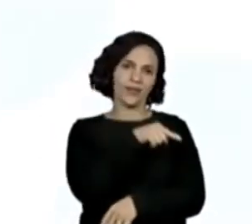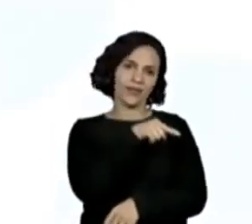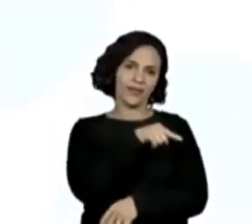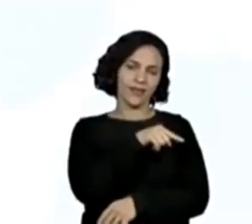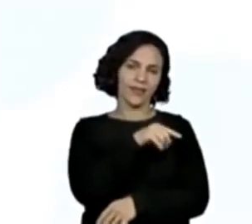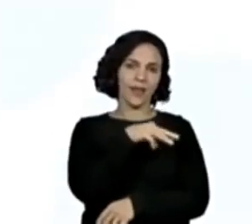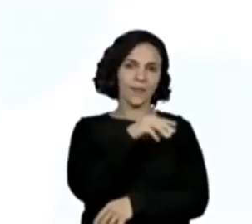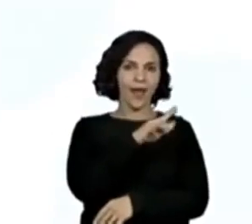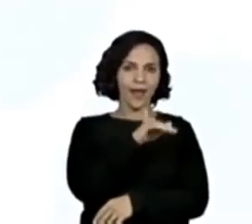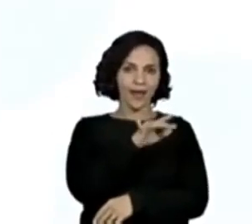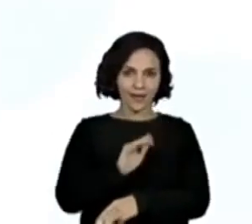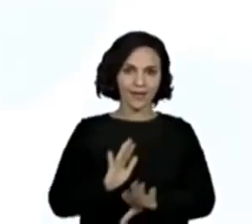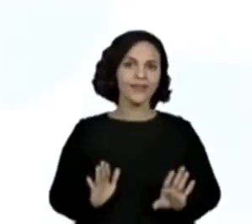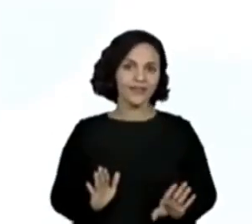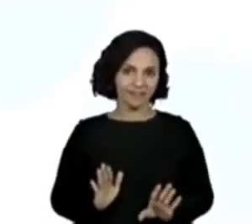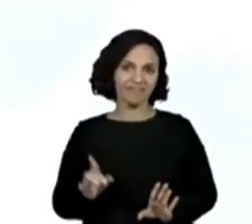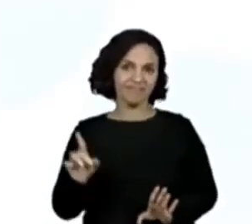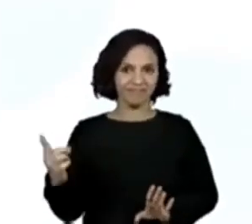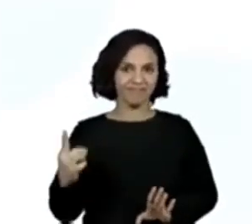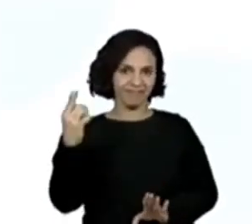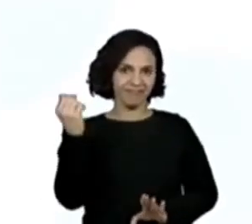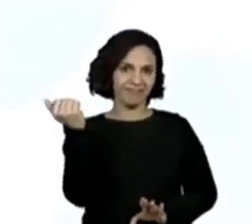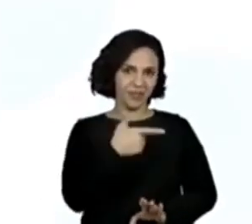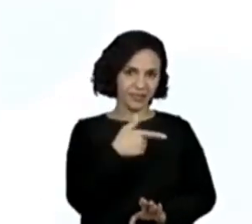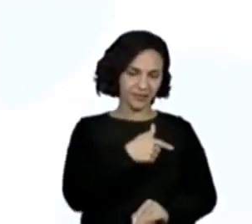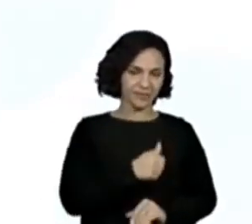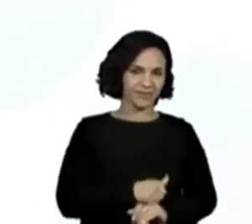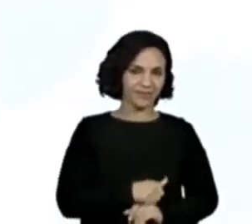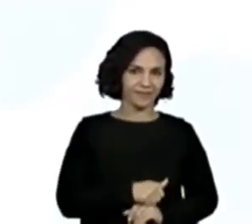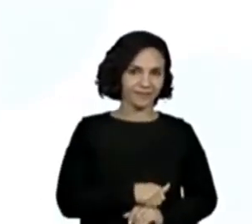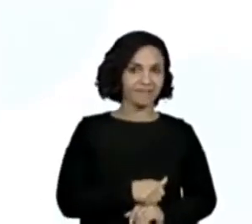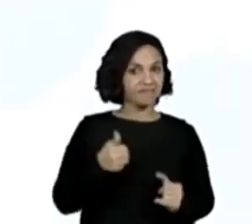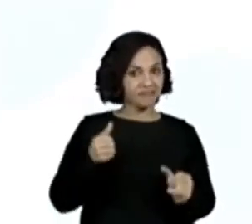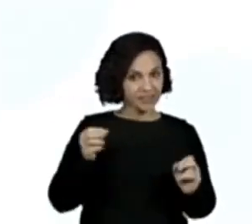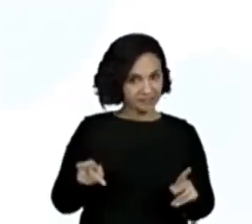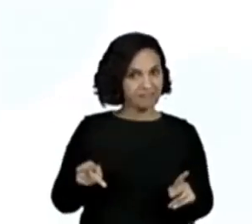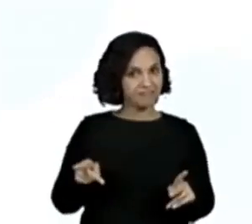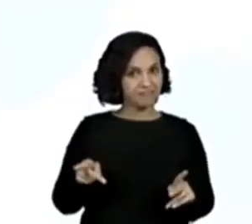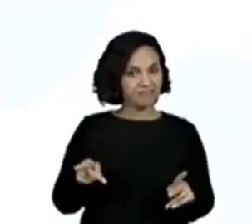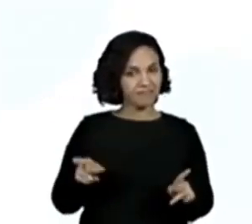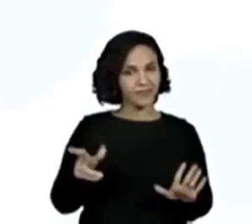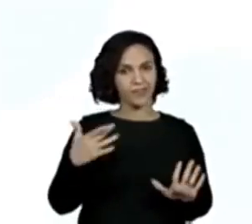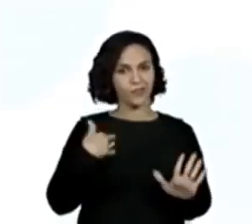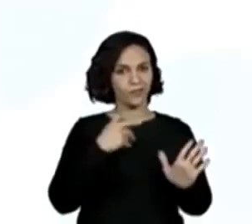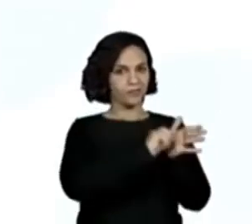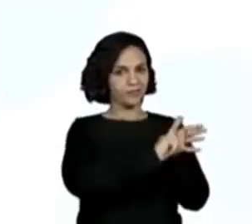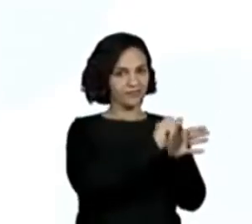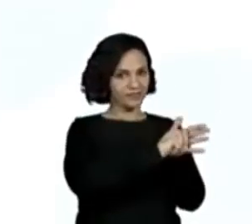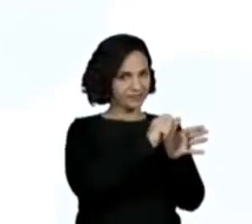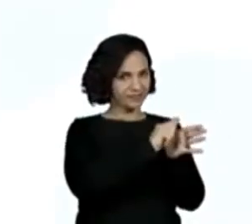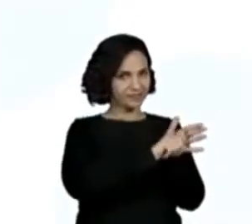alta que a Maria Cecília. Muito bem. Vou anotar aqui.